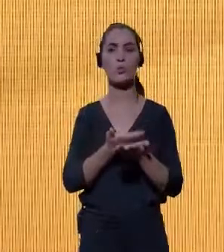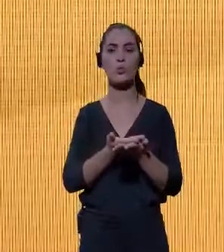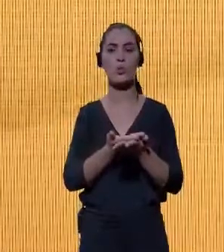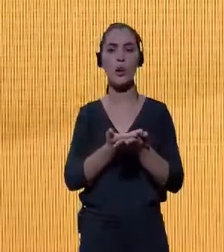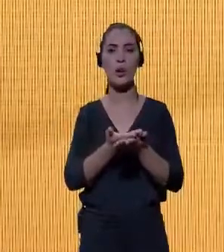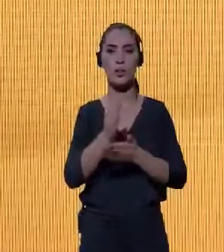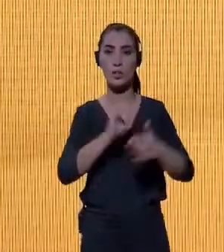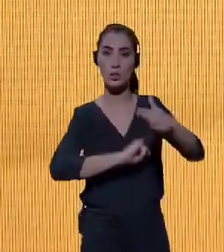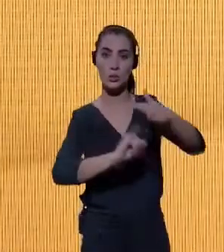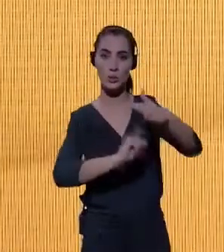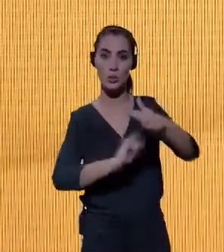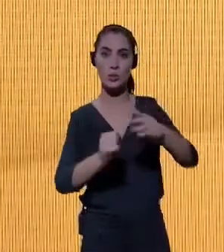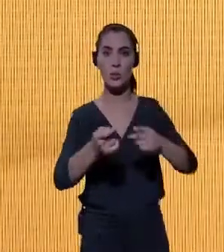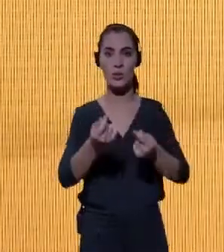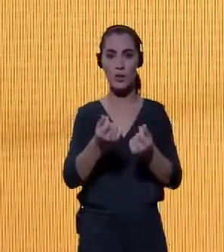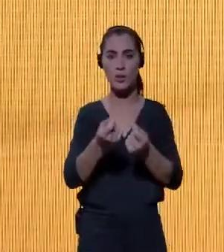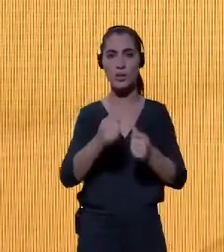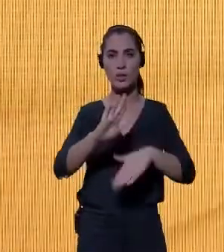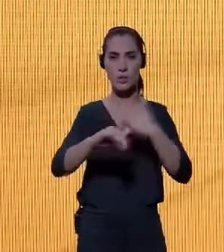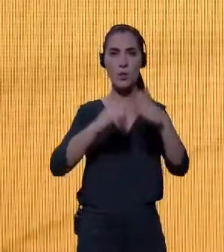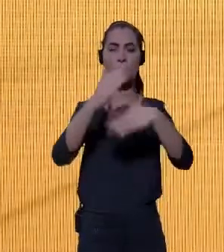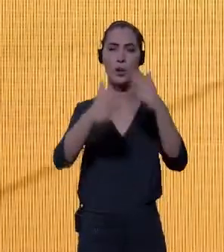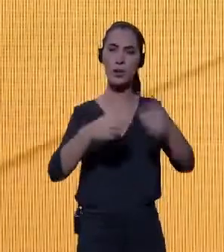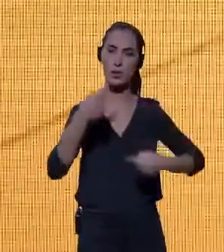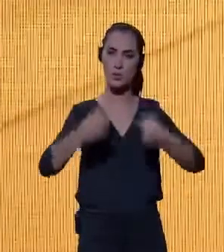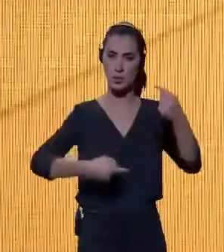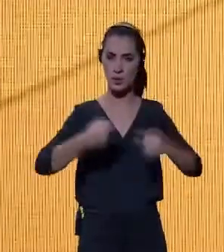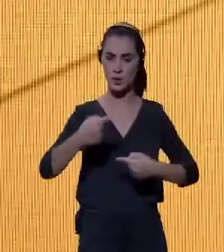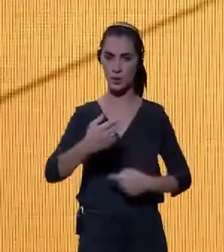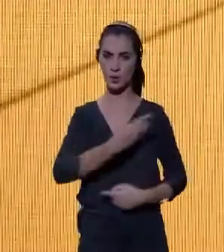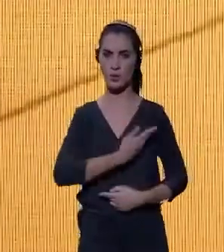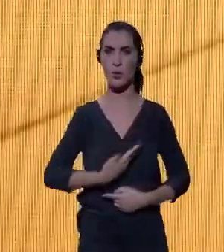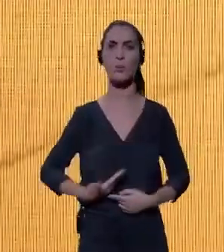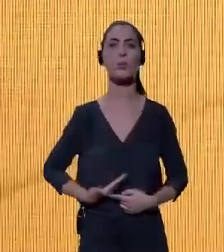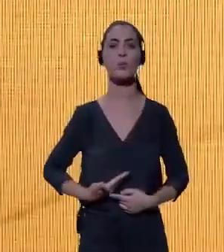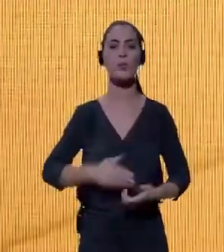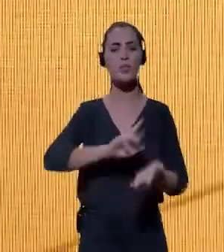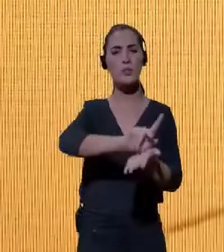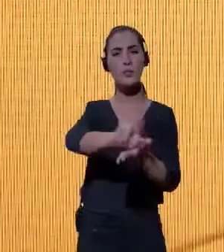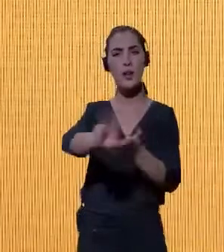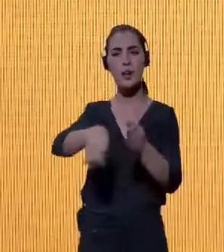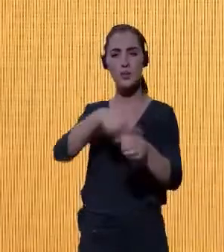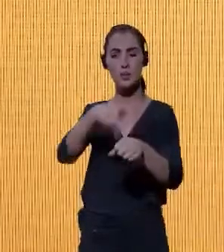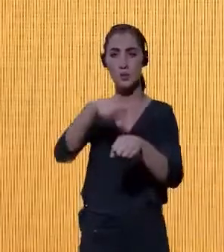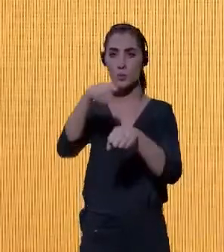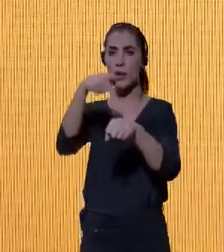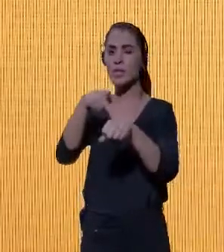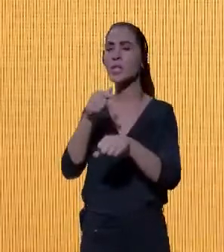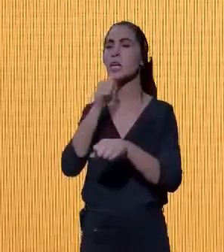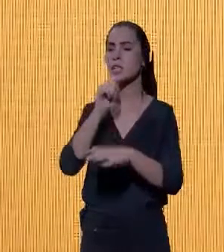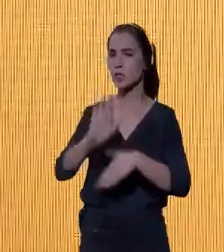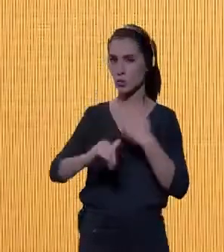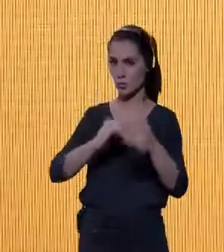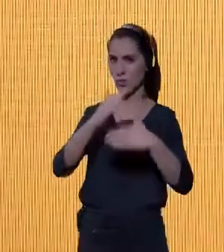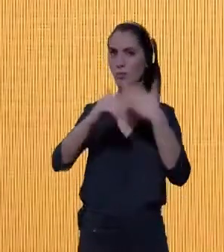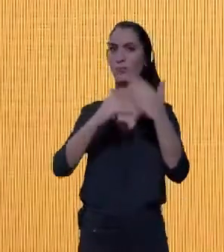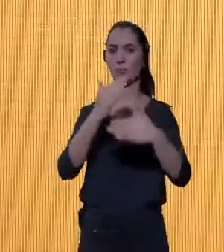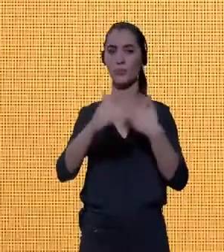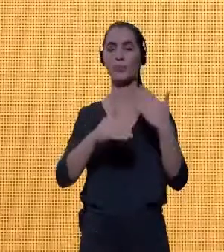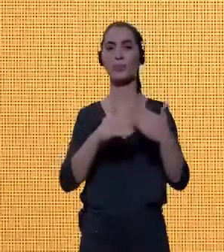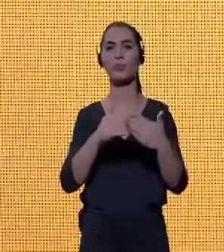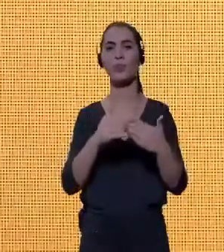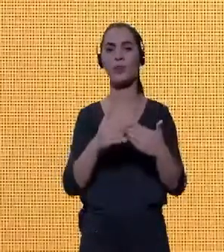financeiras de desenvolvimento, de políticas públicas de desenvolvimento, em vários países em desenvolvimento, e o